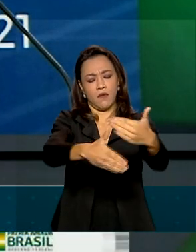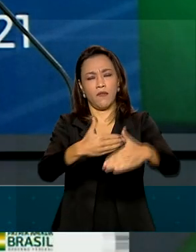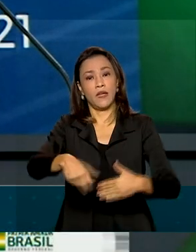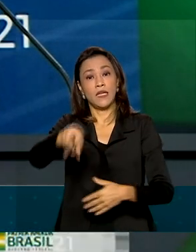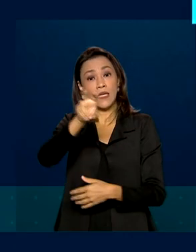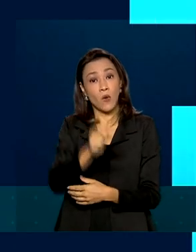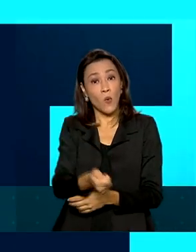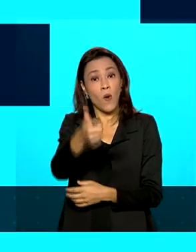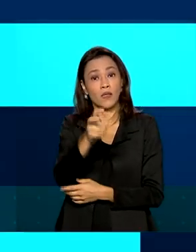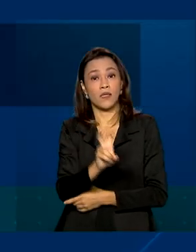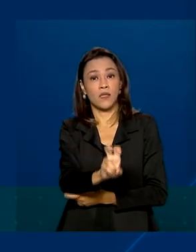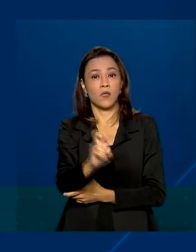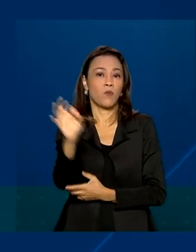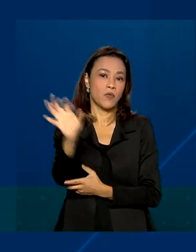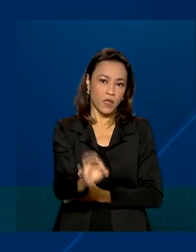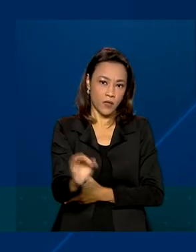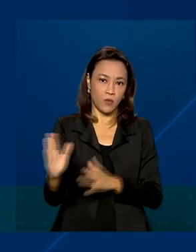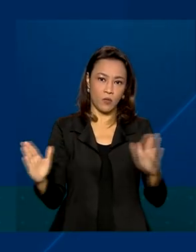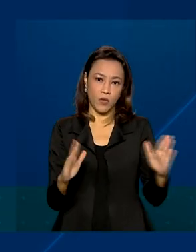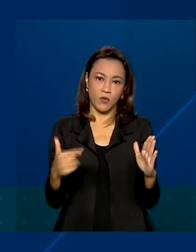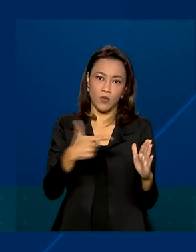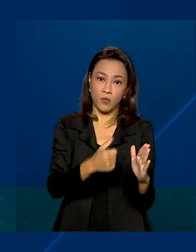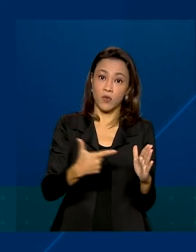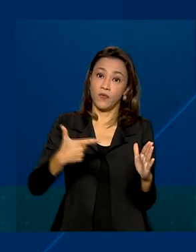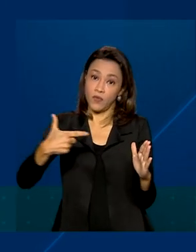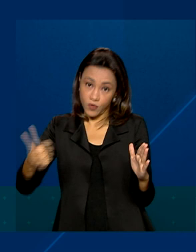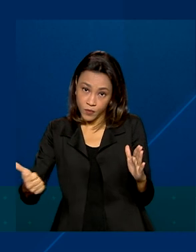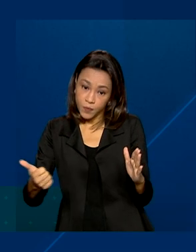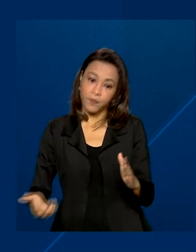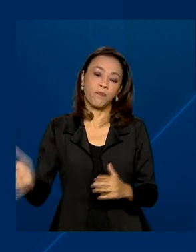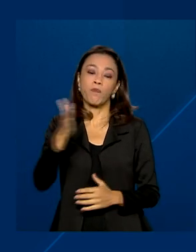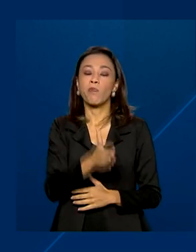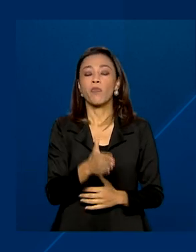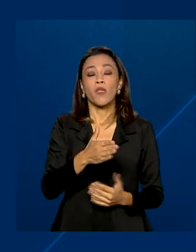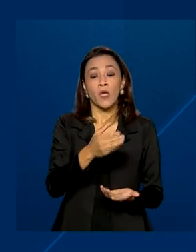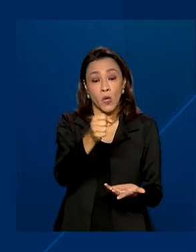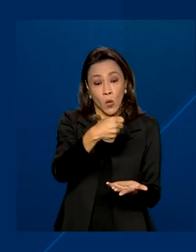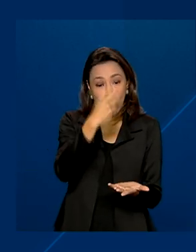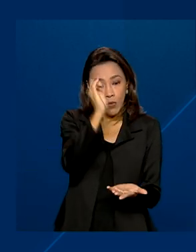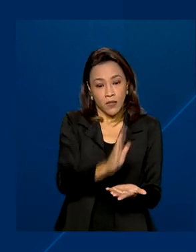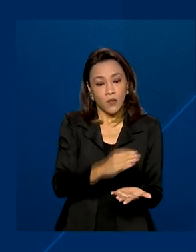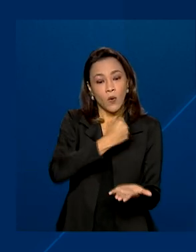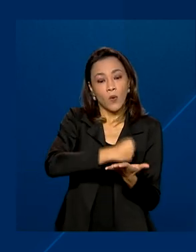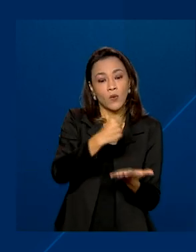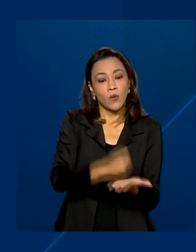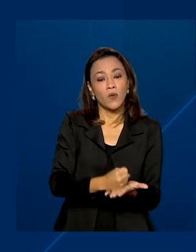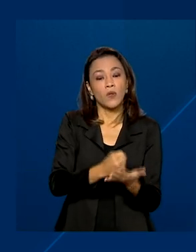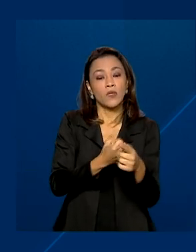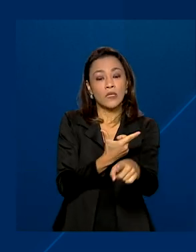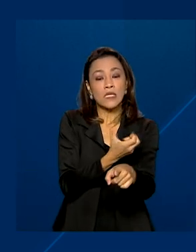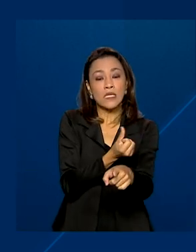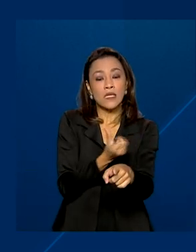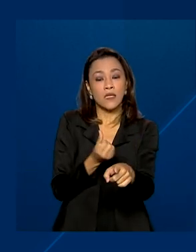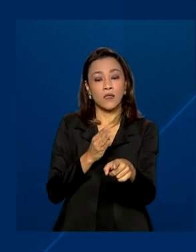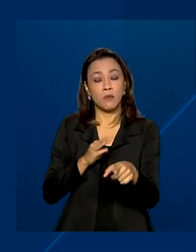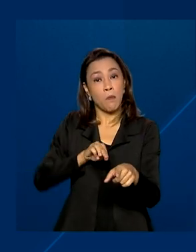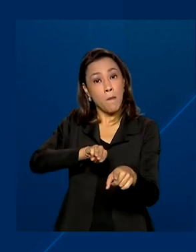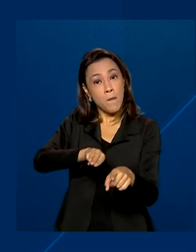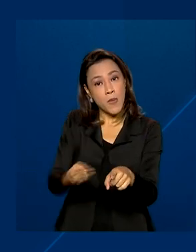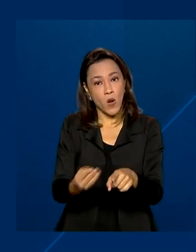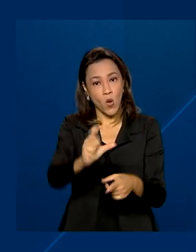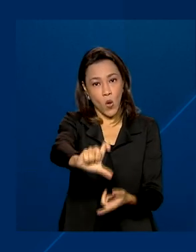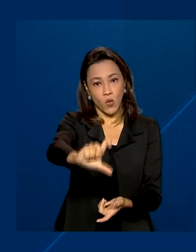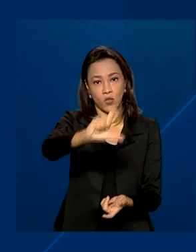em 2021. Segundo o ministro da Saúde, o país contratou mais de 600 milhões de doses de vacinas para serem